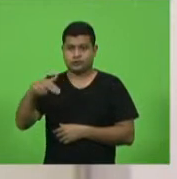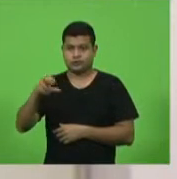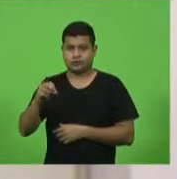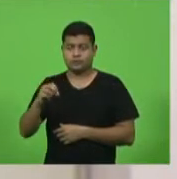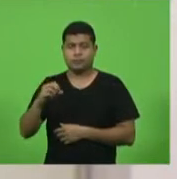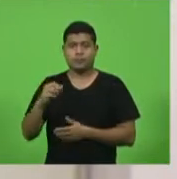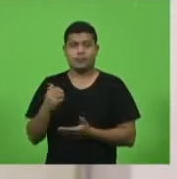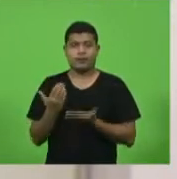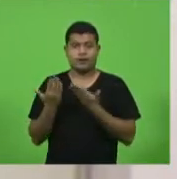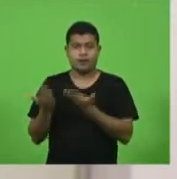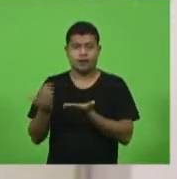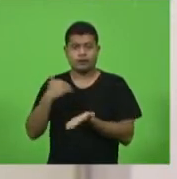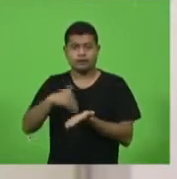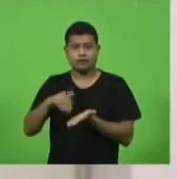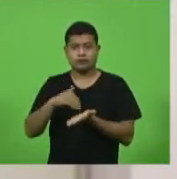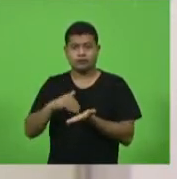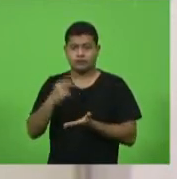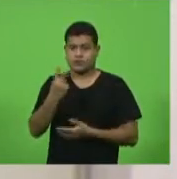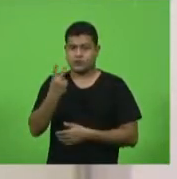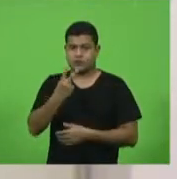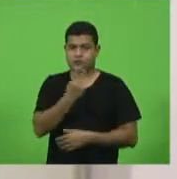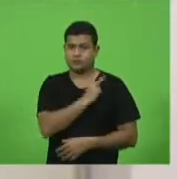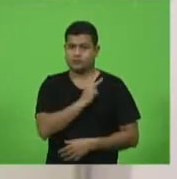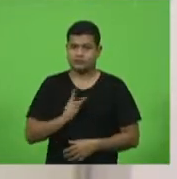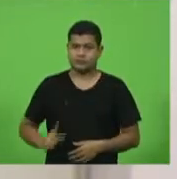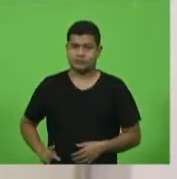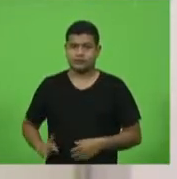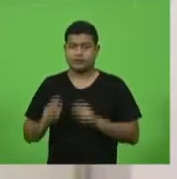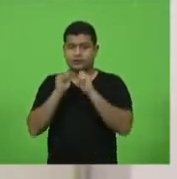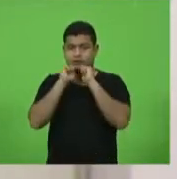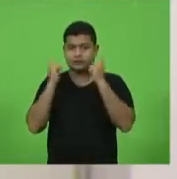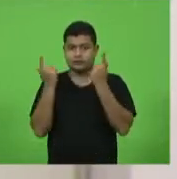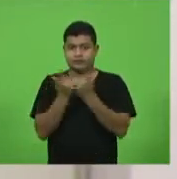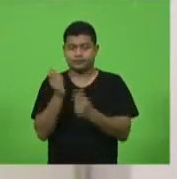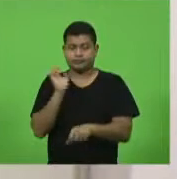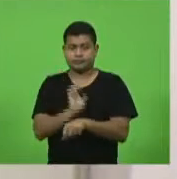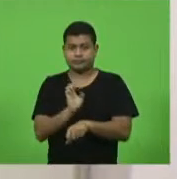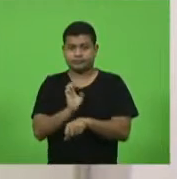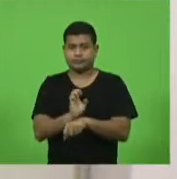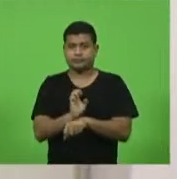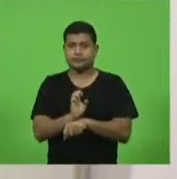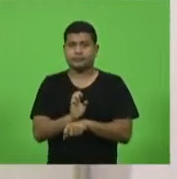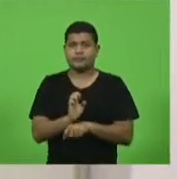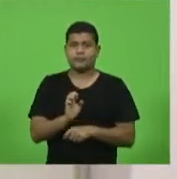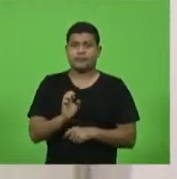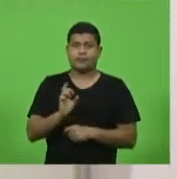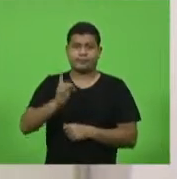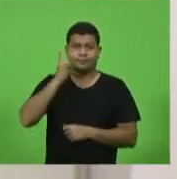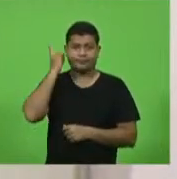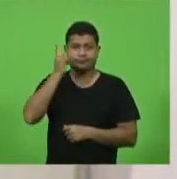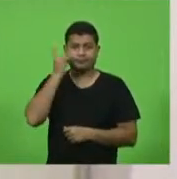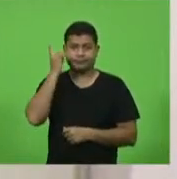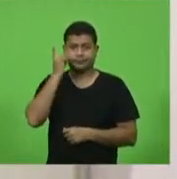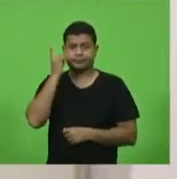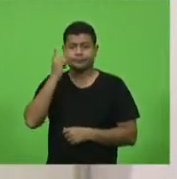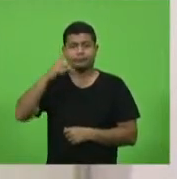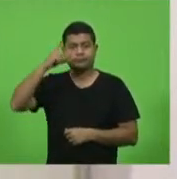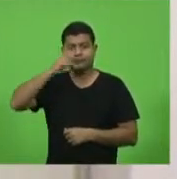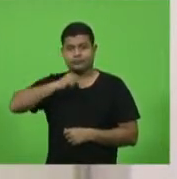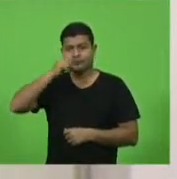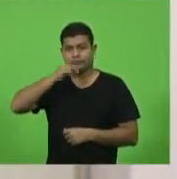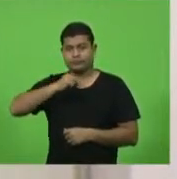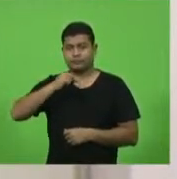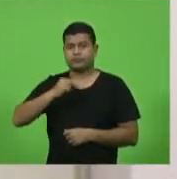senhor, segundo vice-presidente da Assembleia Legislativa do Estado de Santa Catarina, deputado estadual Kennedy Nunes.